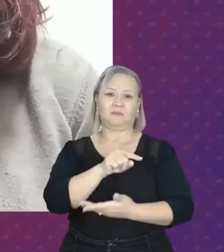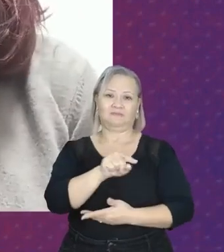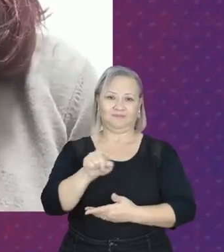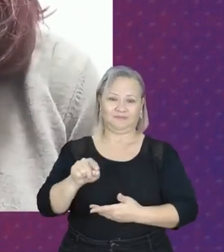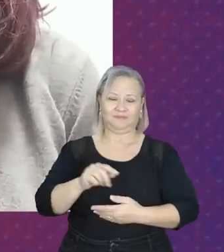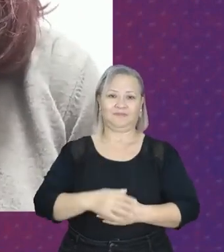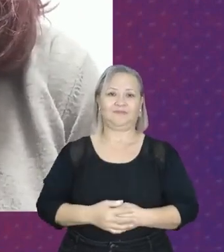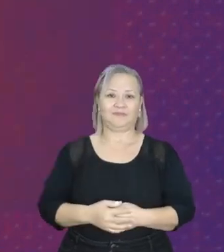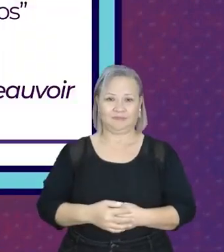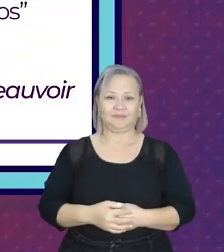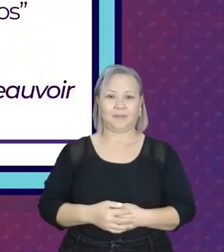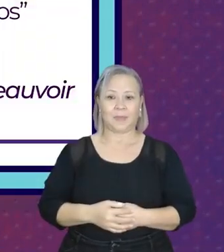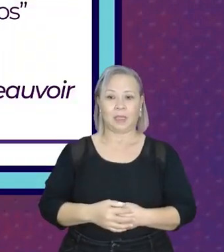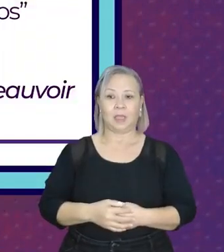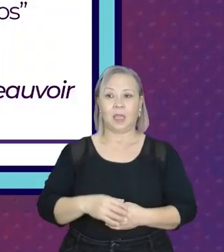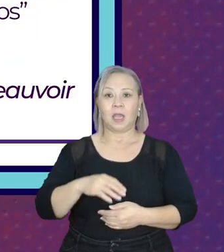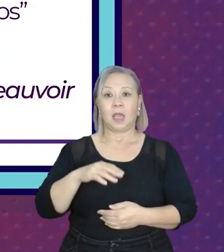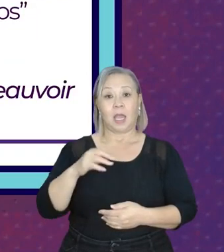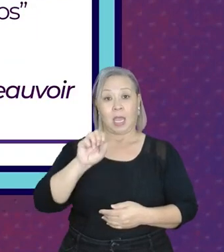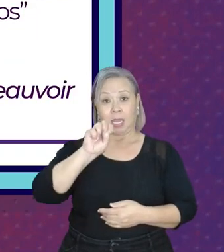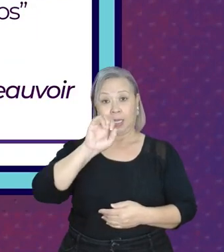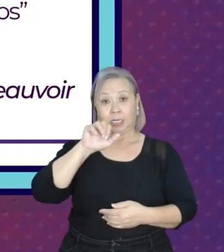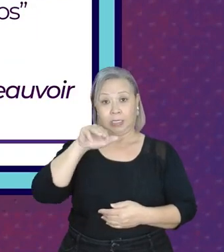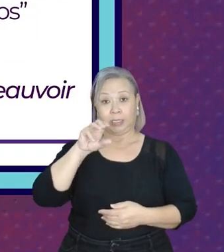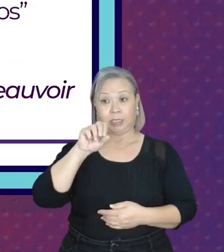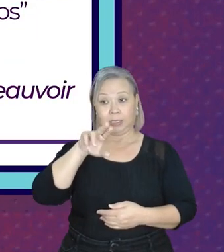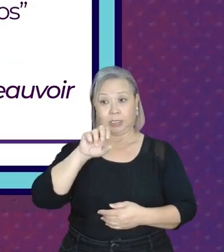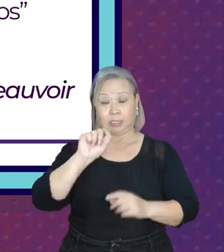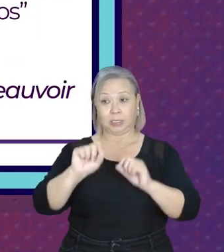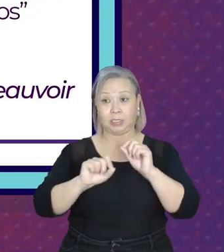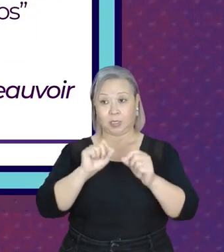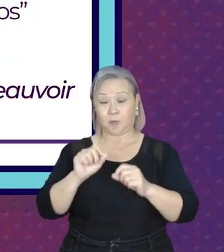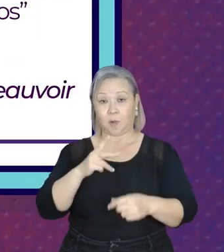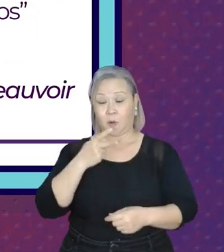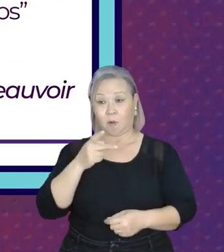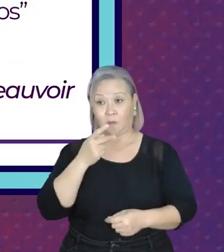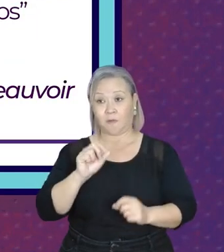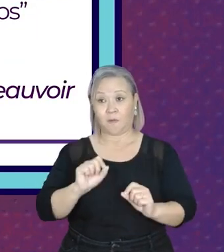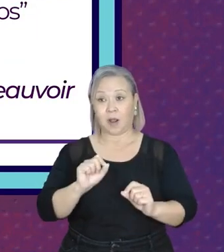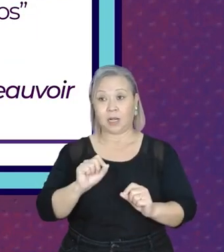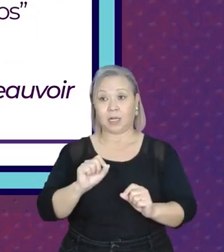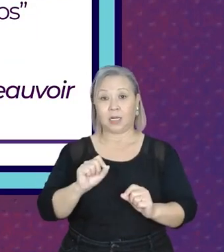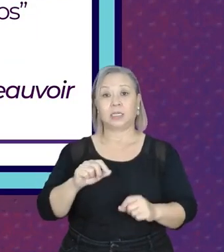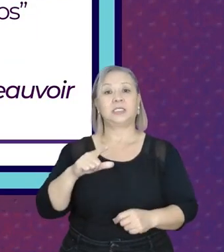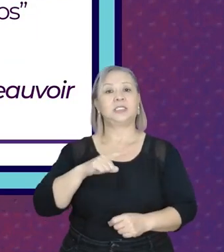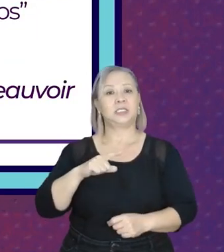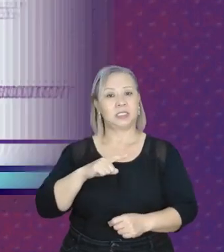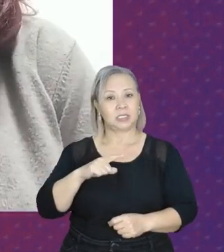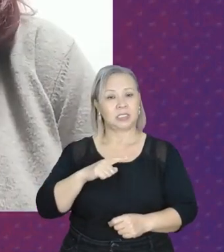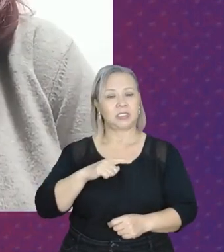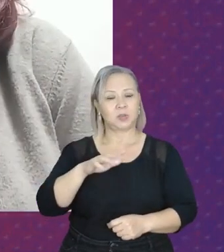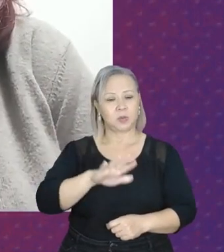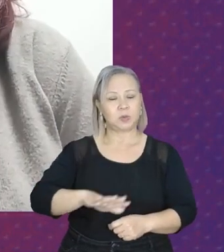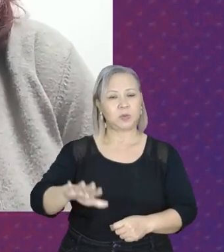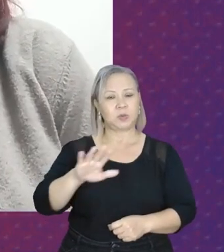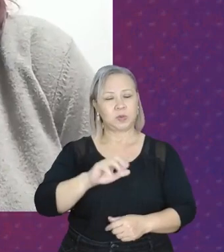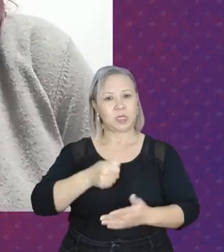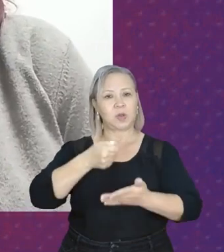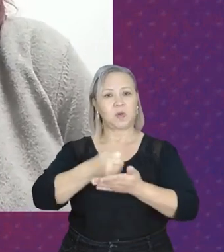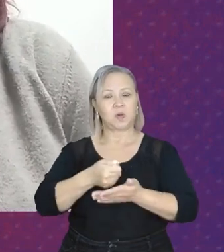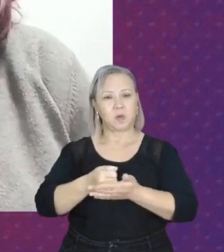a Beauvoir já dizia que o opressor não seria tão forte se não tivessem cúmplices entre os próprios oprimidos, então a sociedade